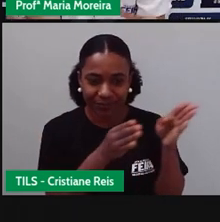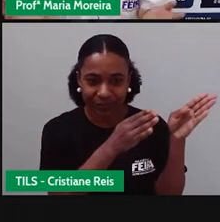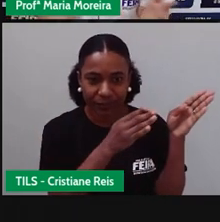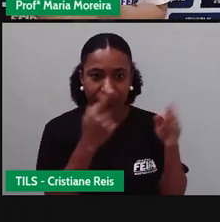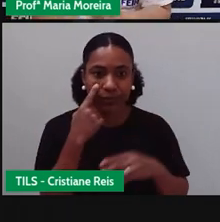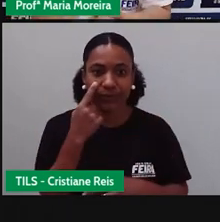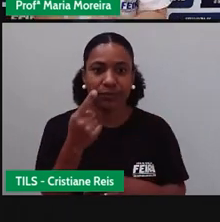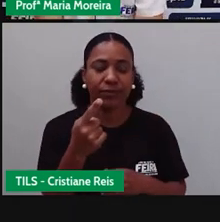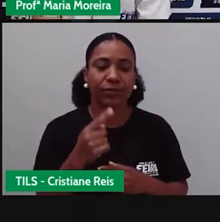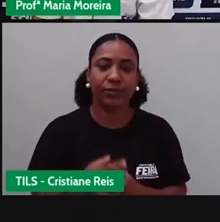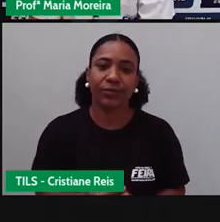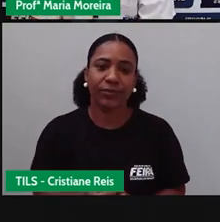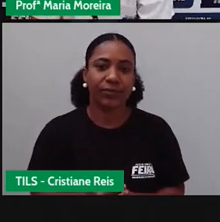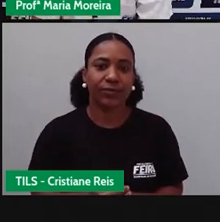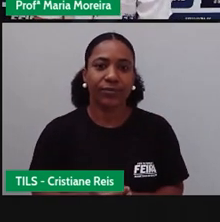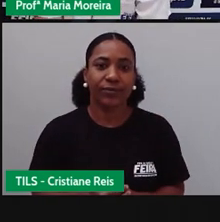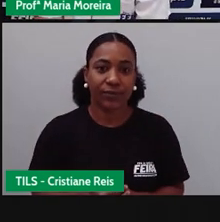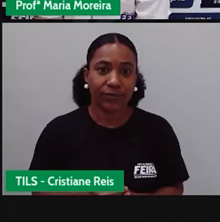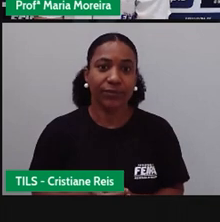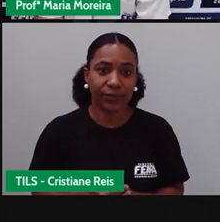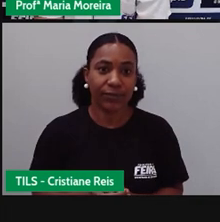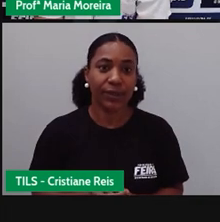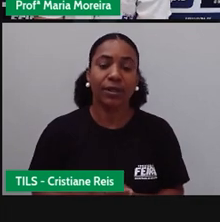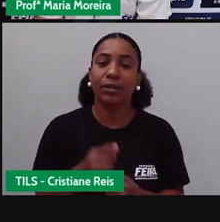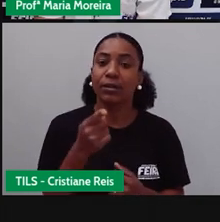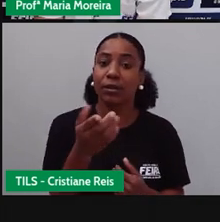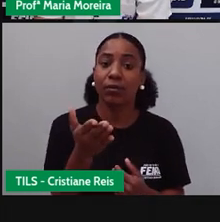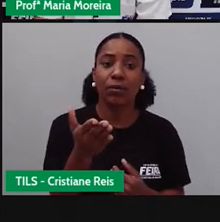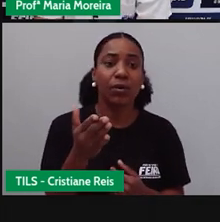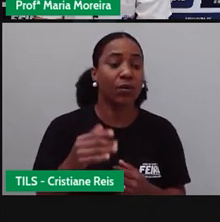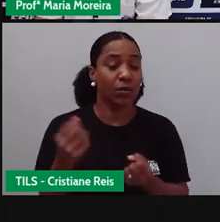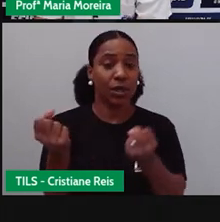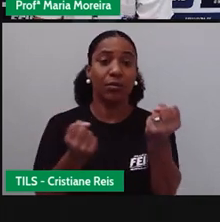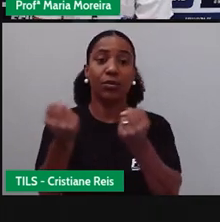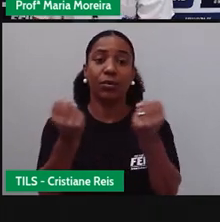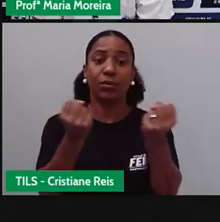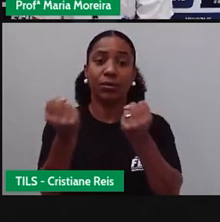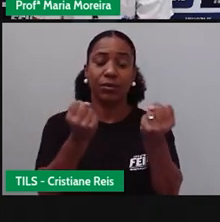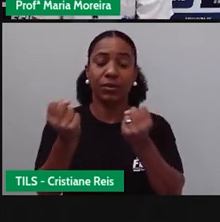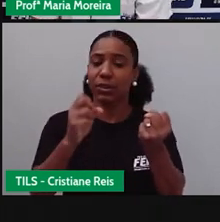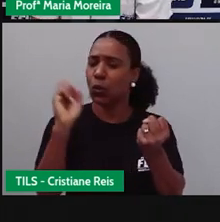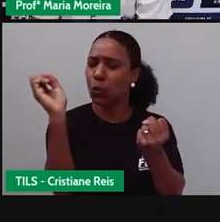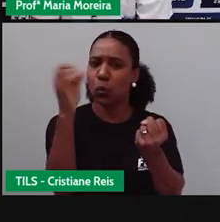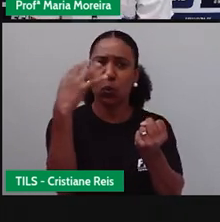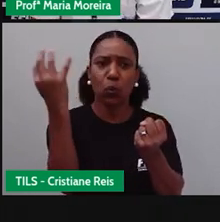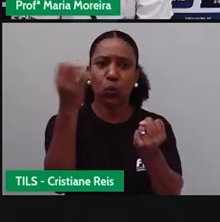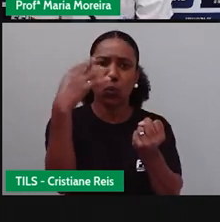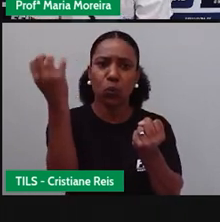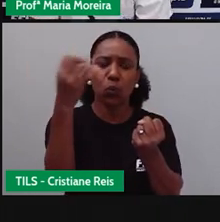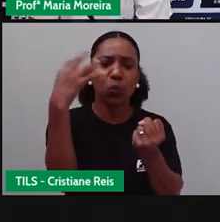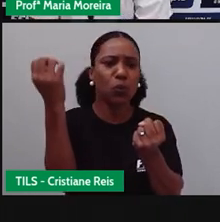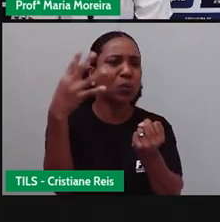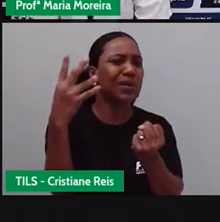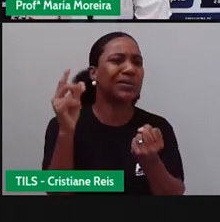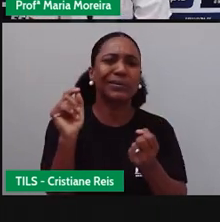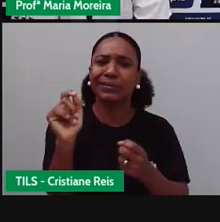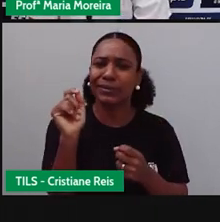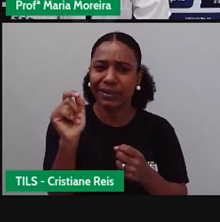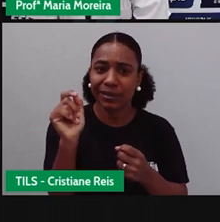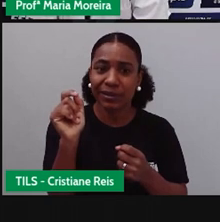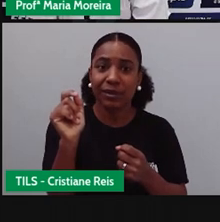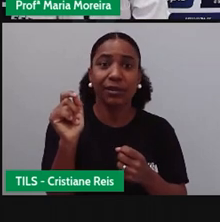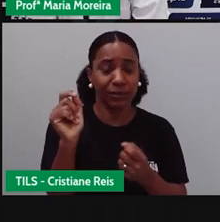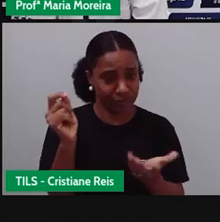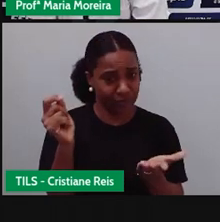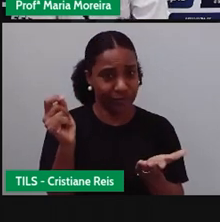slide. Bom, o que que se sabe aqui sobre as ambulâncias, né? O que que a gente sabe? Que a ambulância é um meio